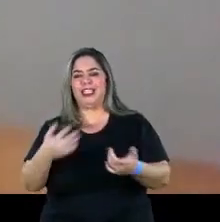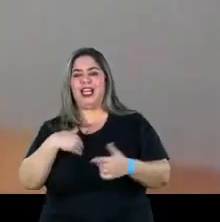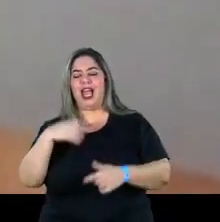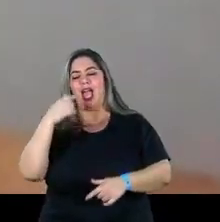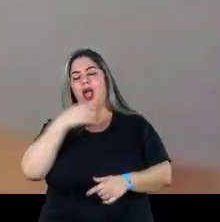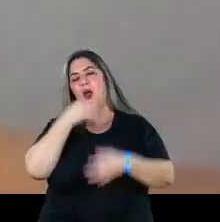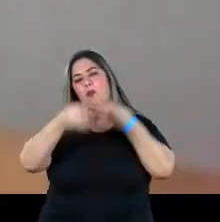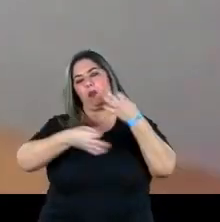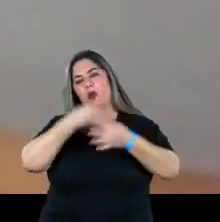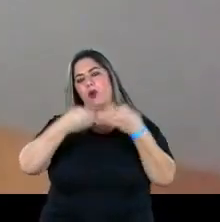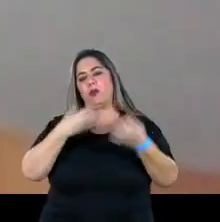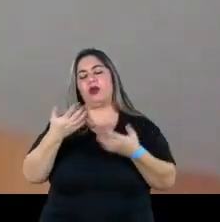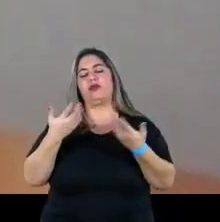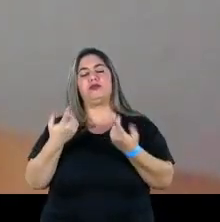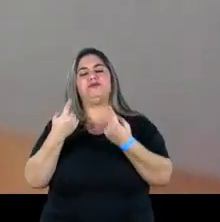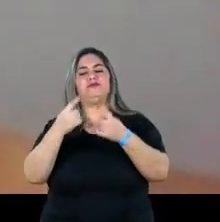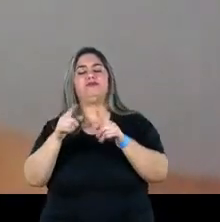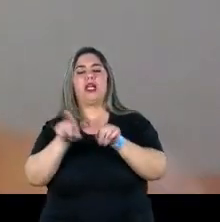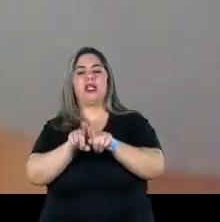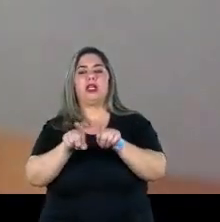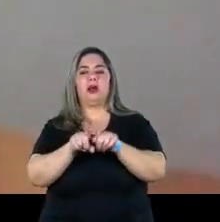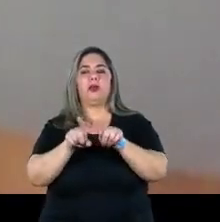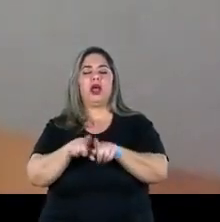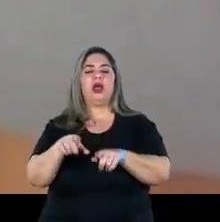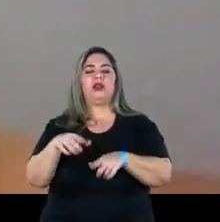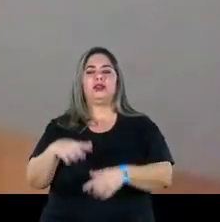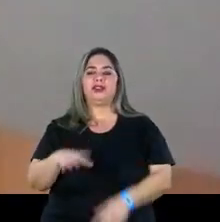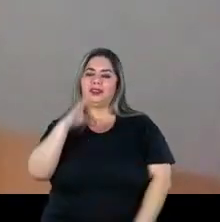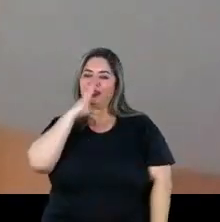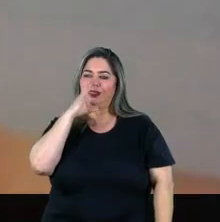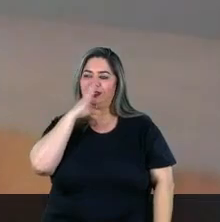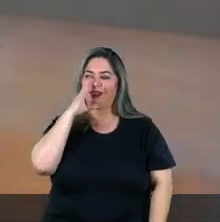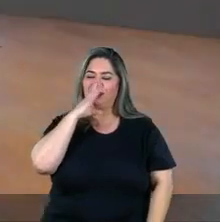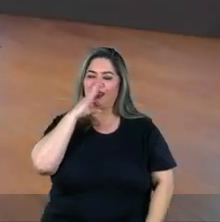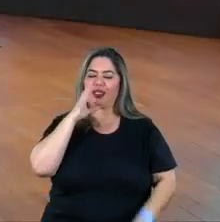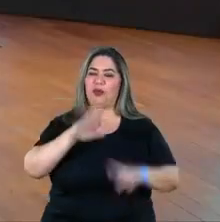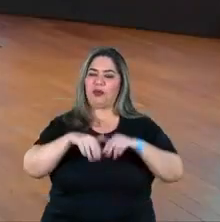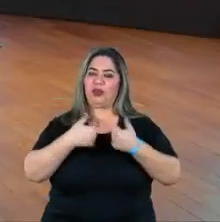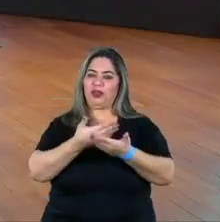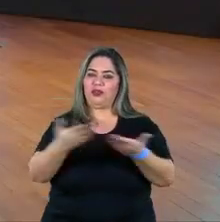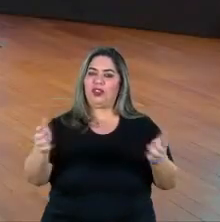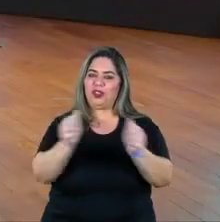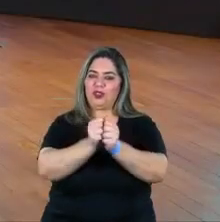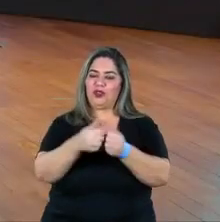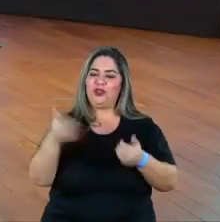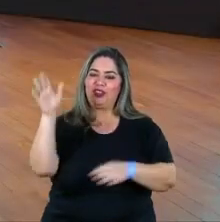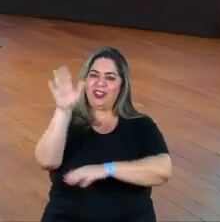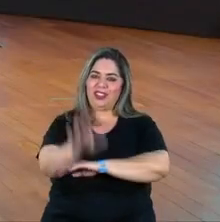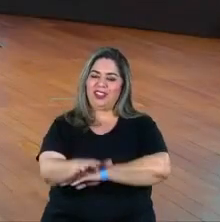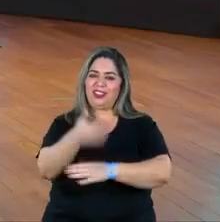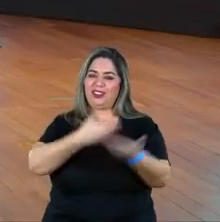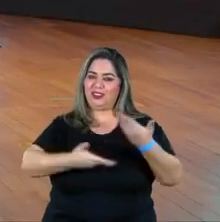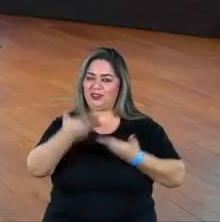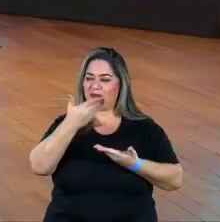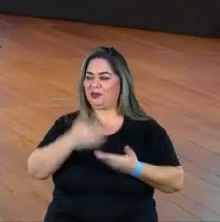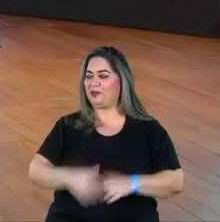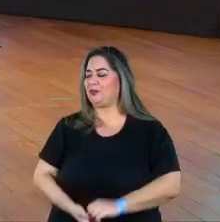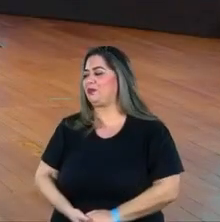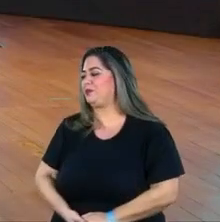opinião, o meu questionamento e também a minha admiração aí por todos que estão com a gente nessa tarde, nessa troca.